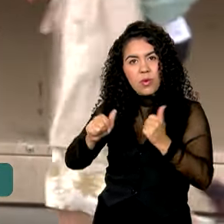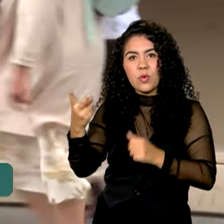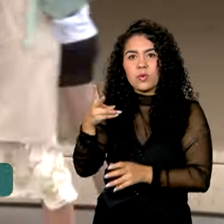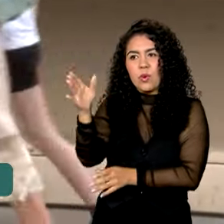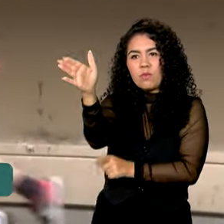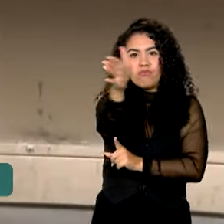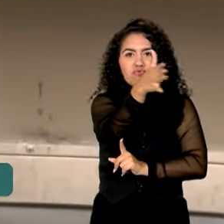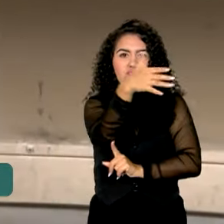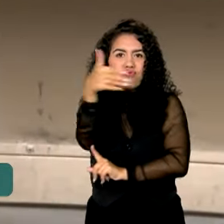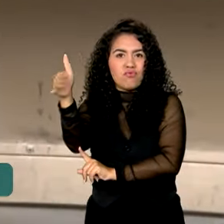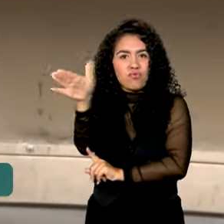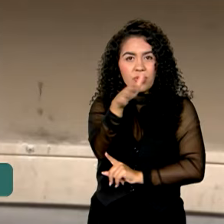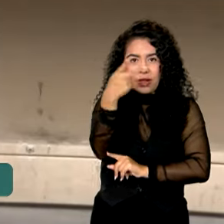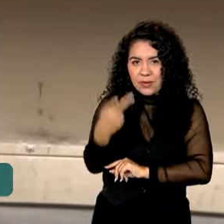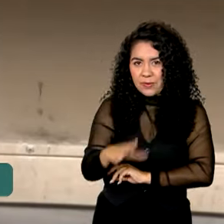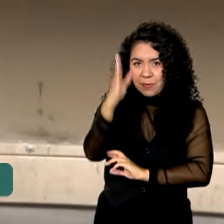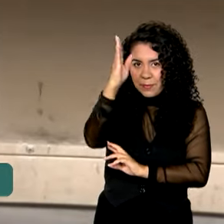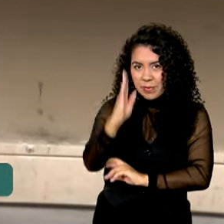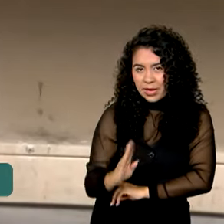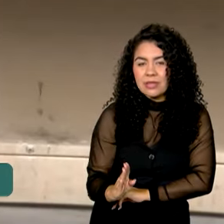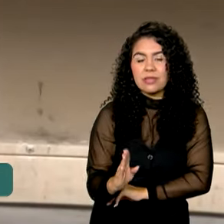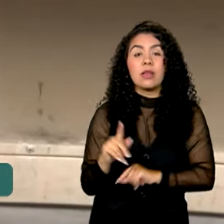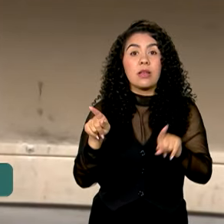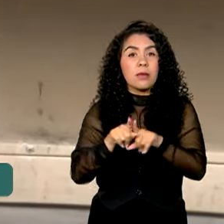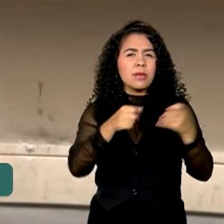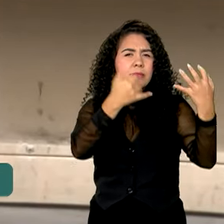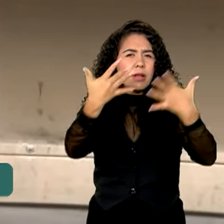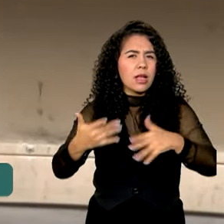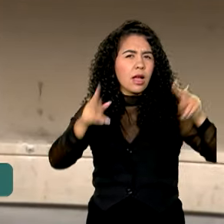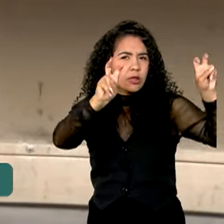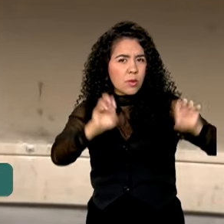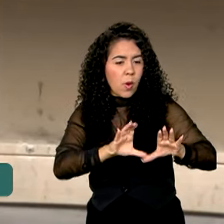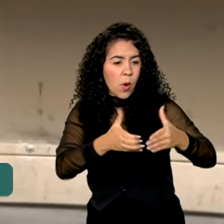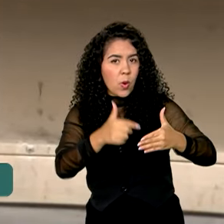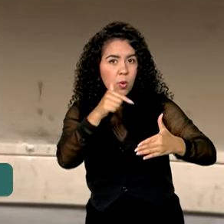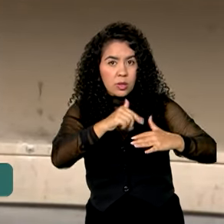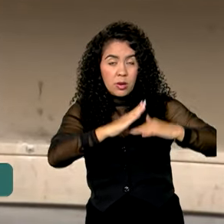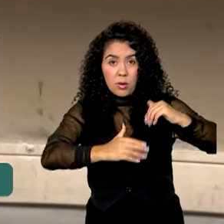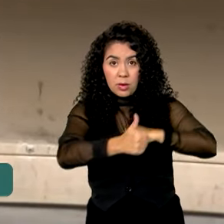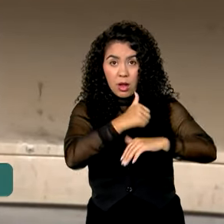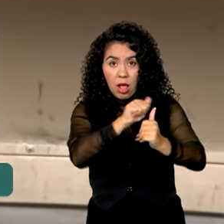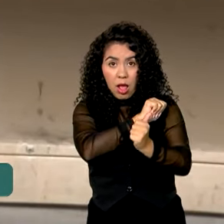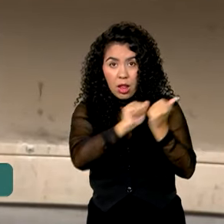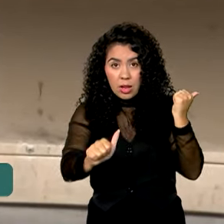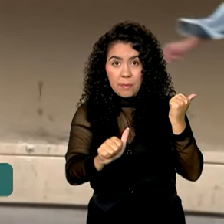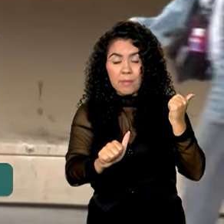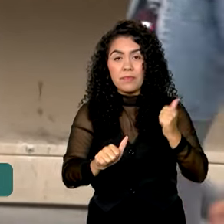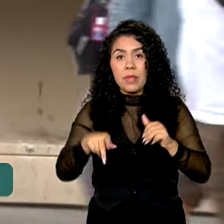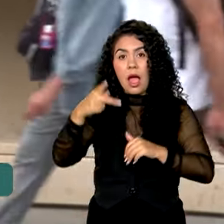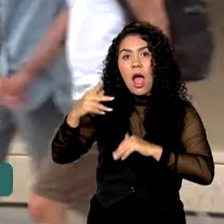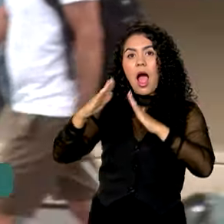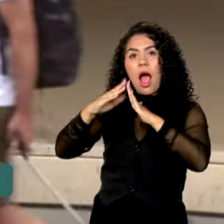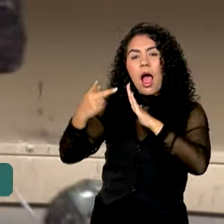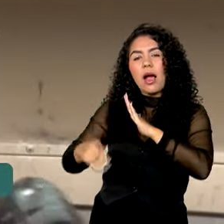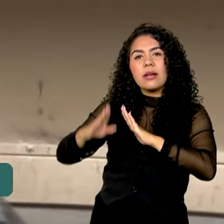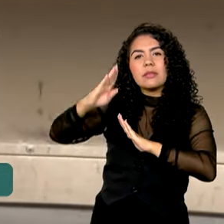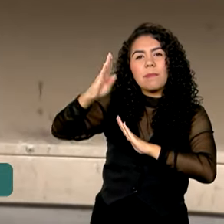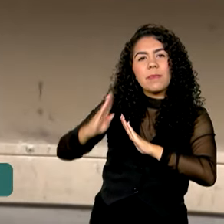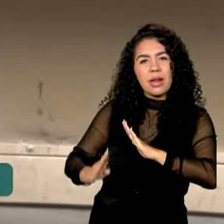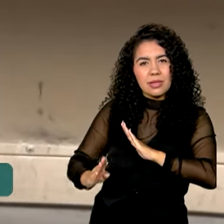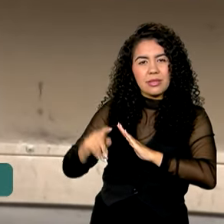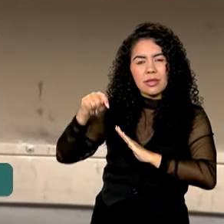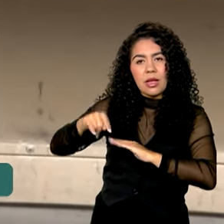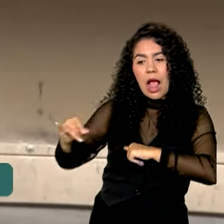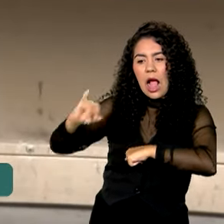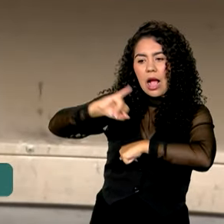-bandeiras do Brasil. E por falar em delegação brasileira, Karine, a Casa Brasil, no Parque de la Villette, zona norte aqui da capital